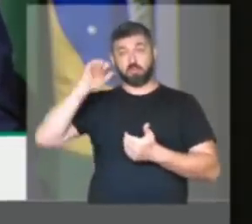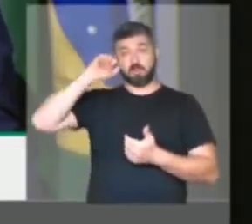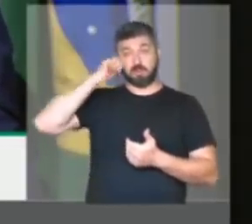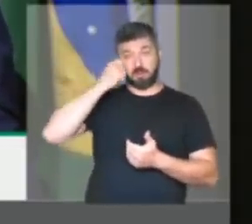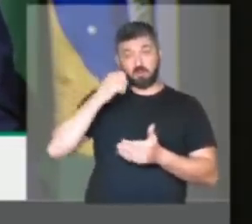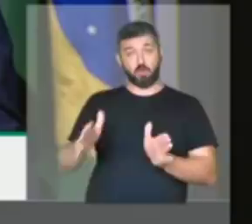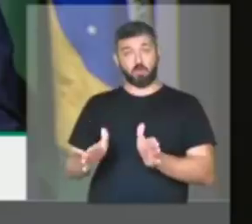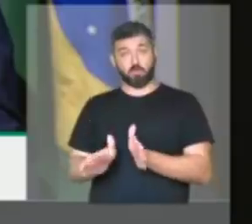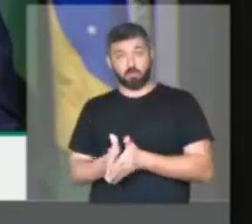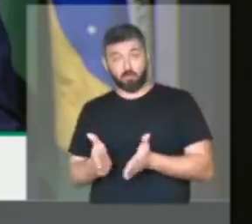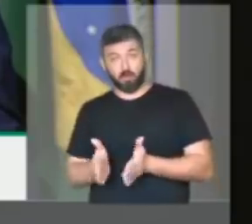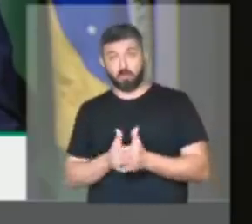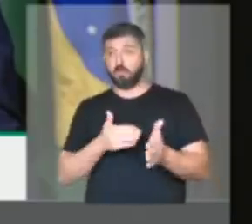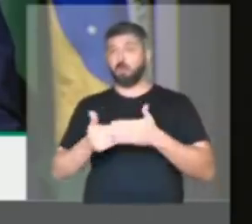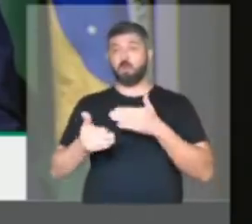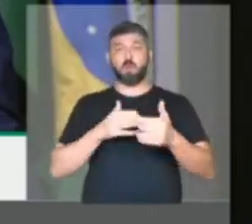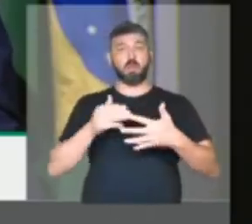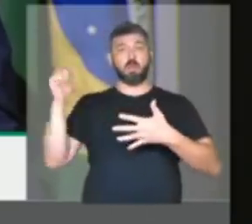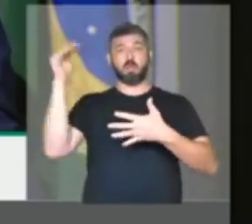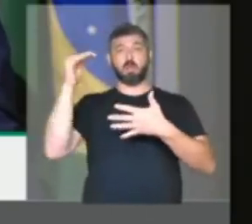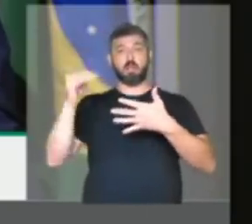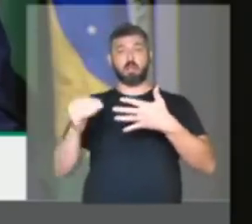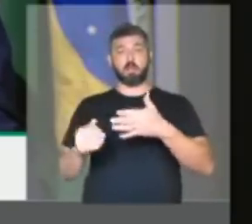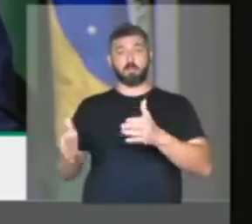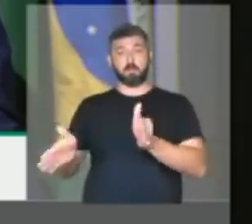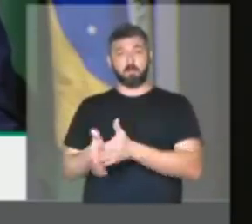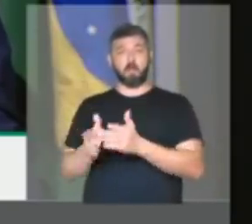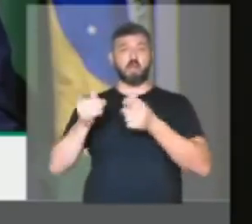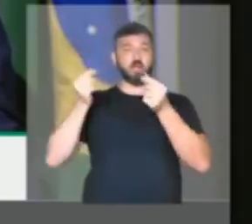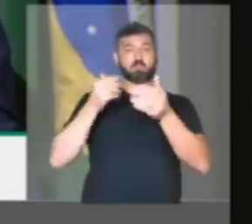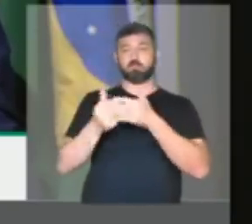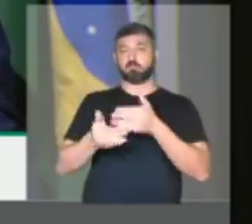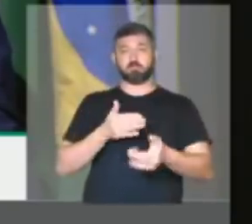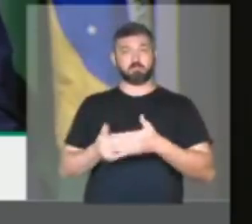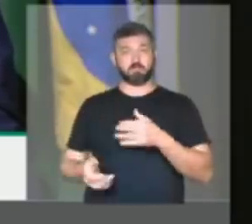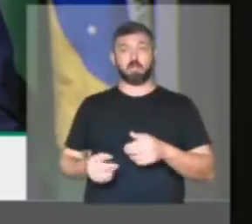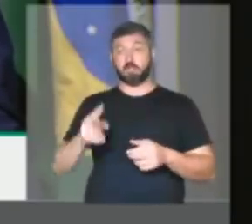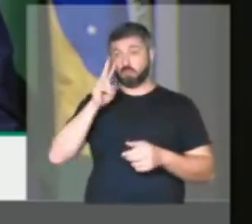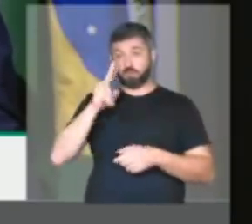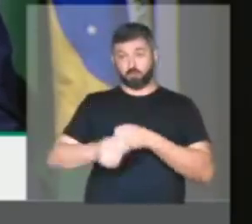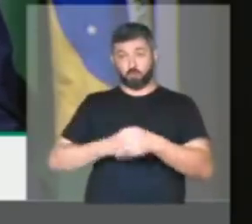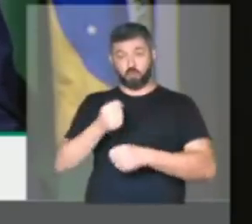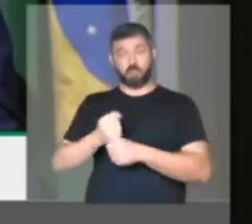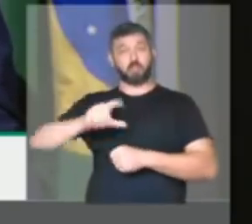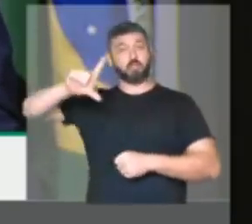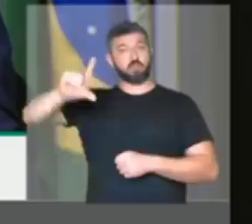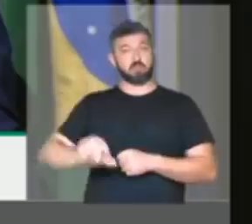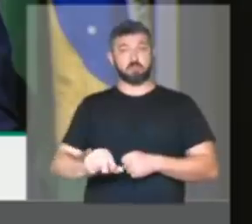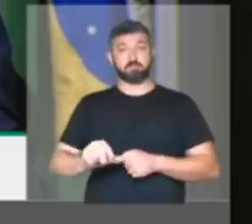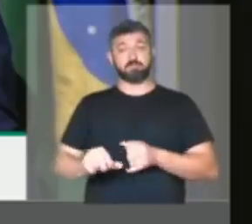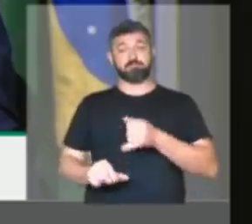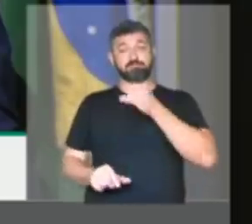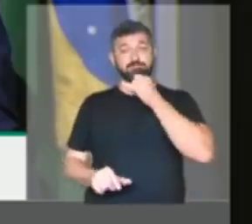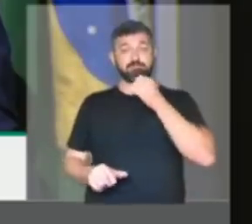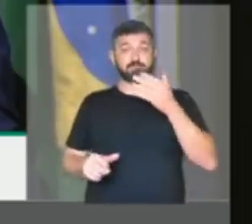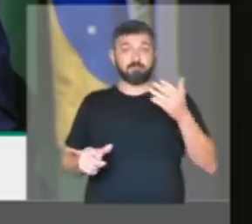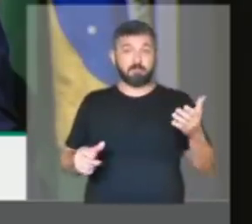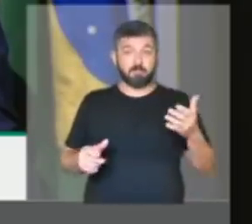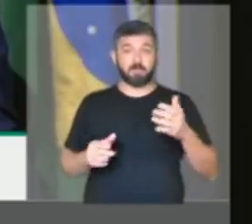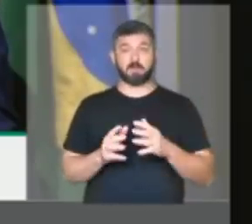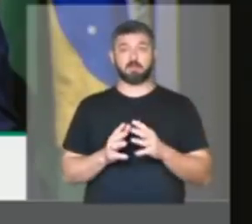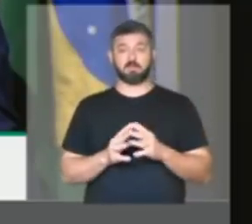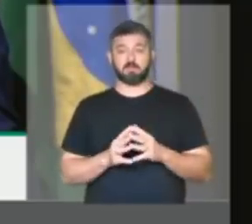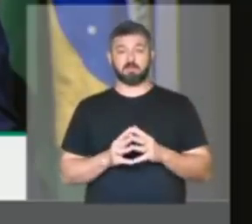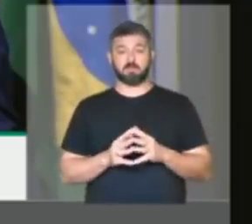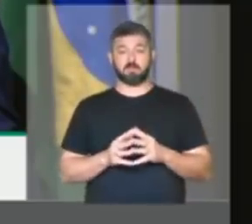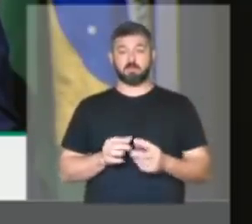negros, de pobres, de todas as classes sociais foi o se observou nesse ano, infelizmente, com duas